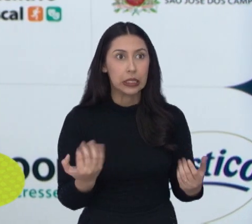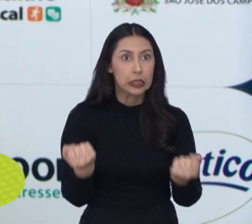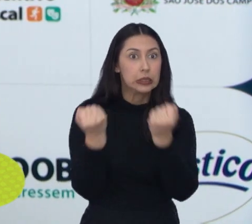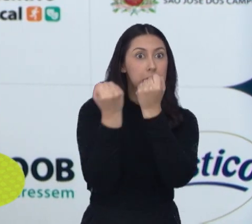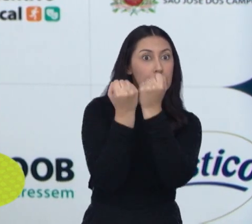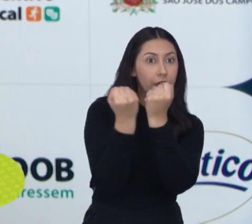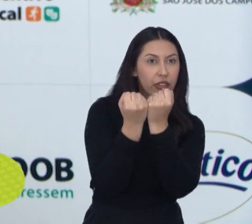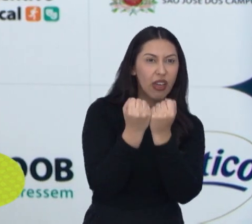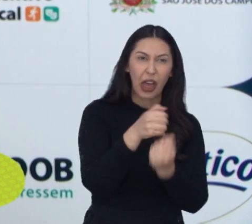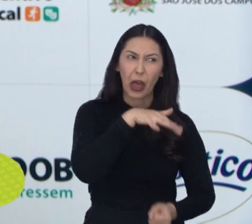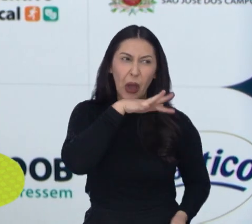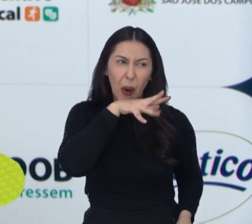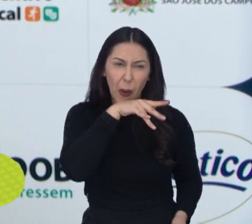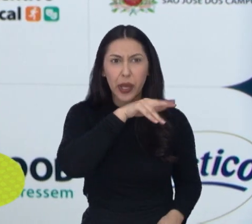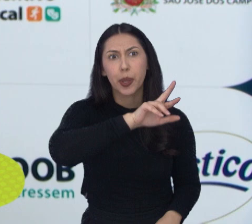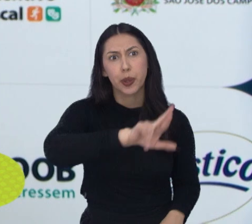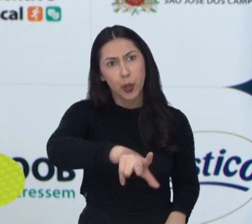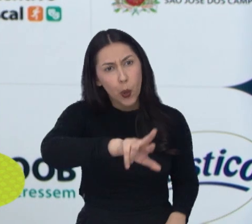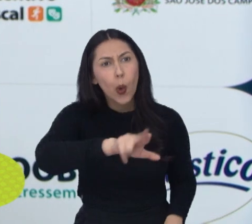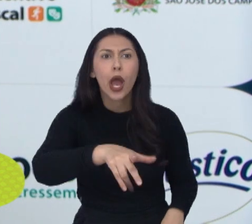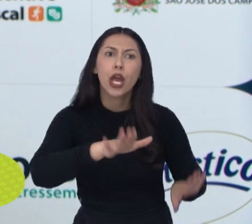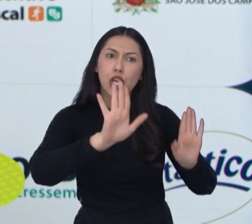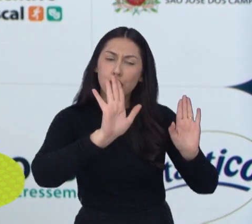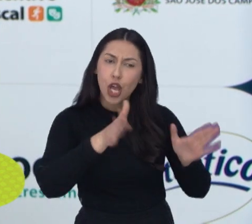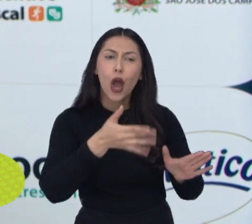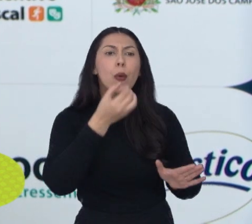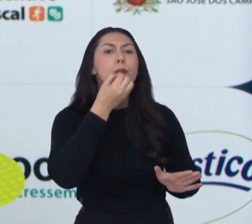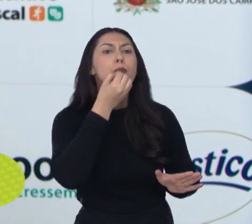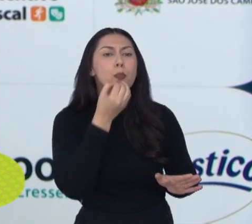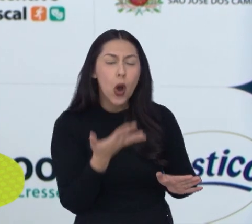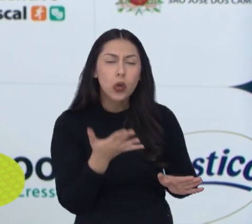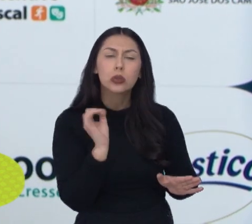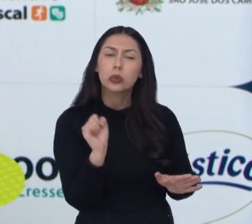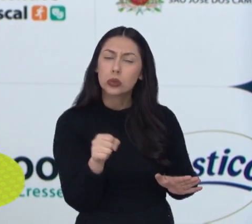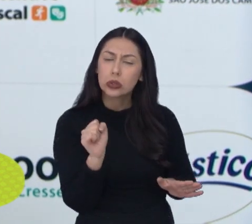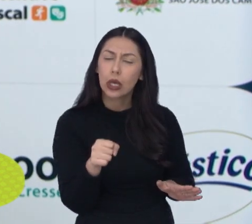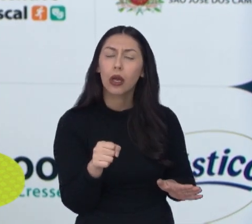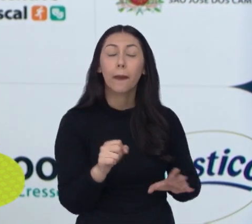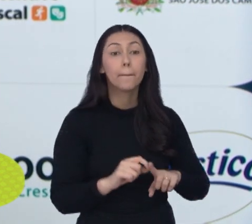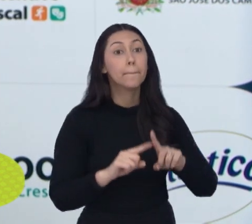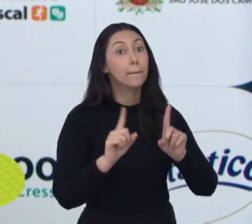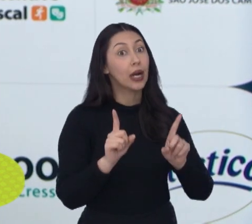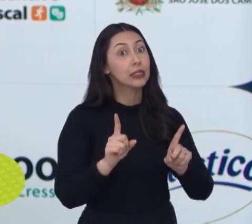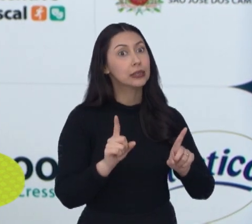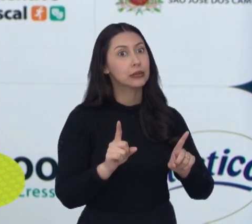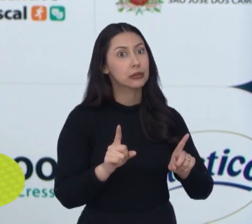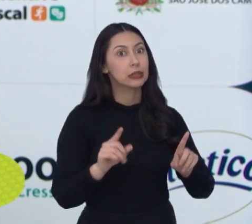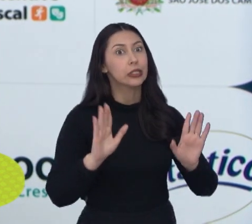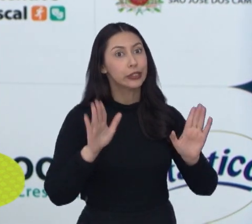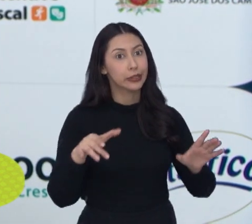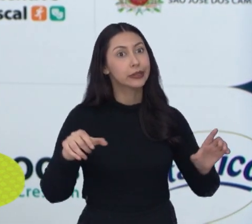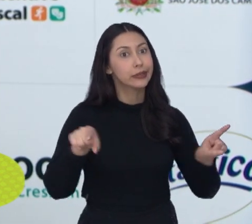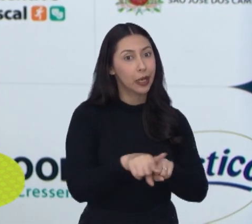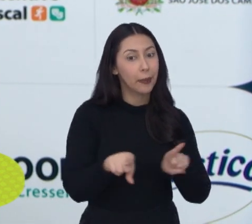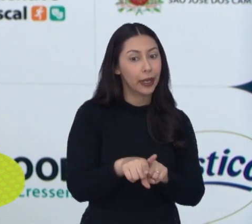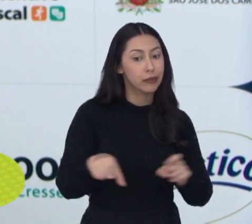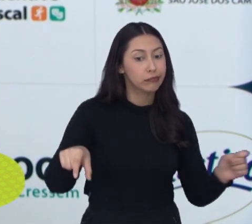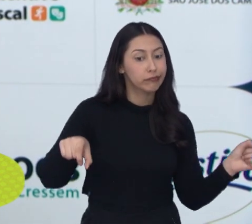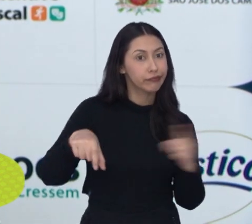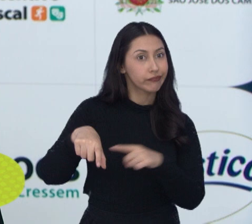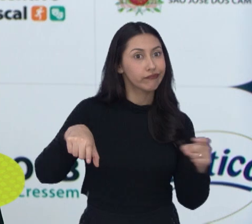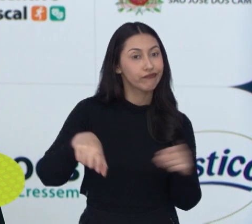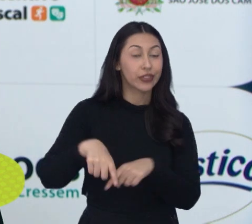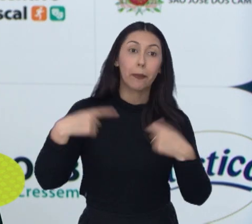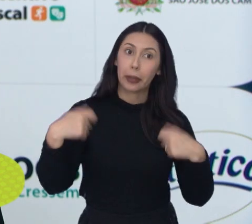é ruim. A gente tem uma primeira linha muito boa, a gente bota o pé, rouba a bola na primeira linha, mas está tomando muito gol. É um dos melhores ataques, mas é uma das piores